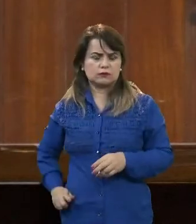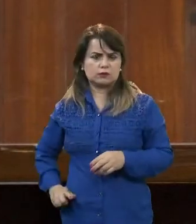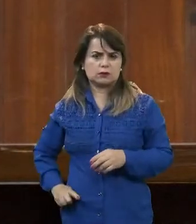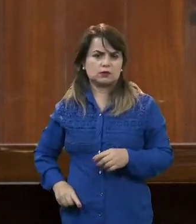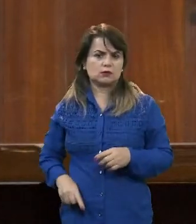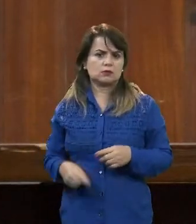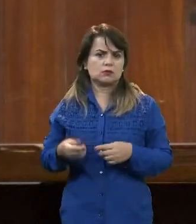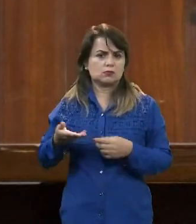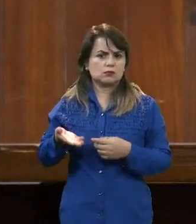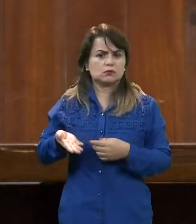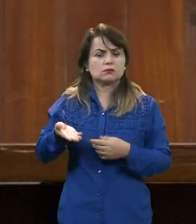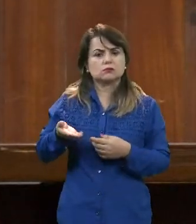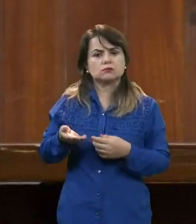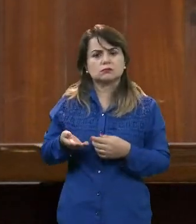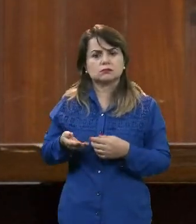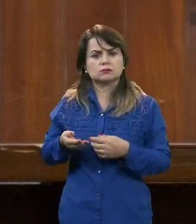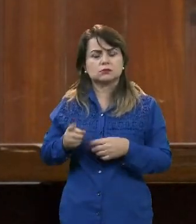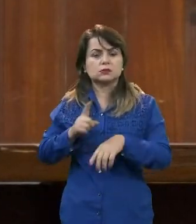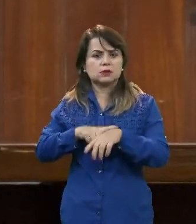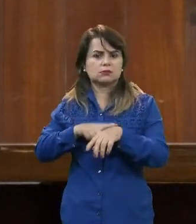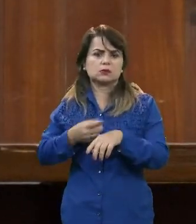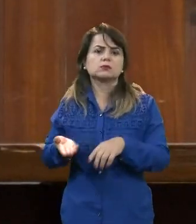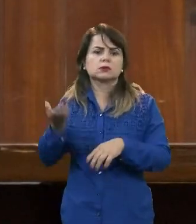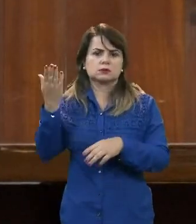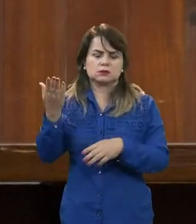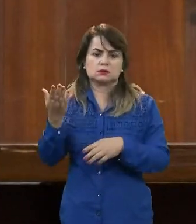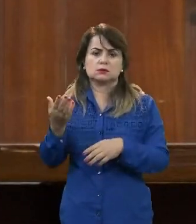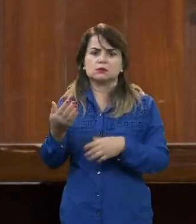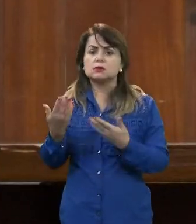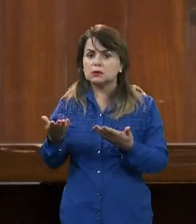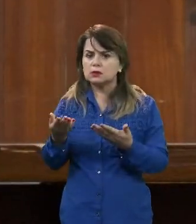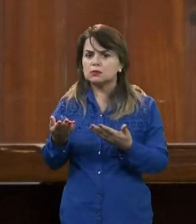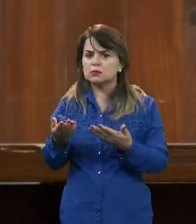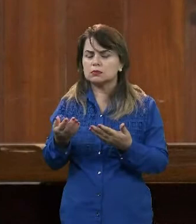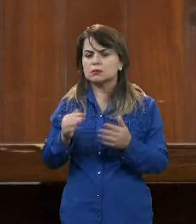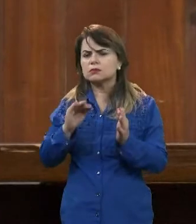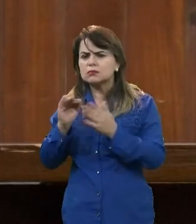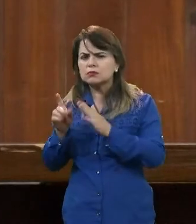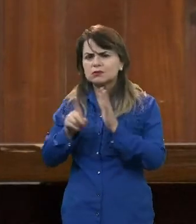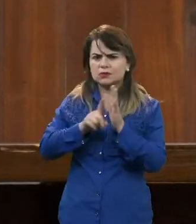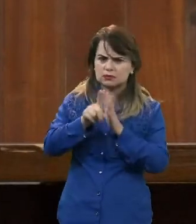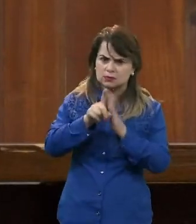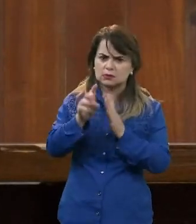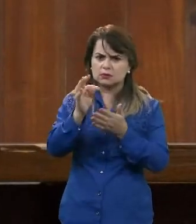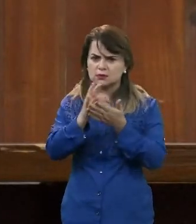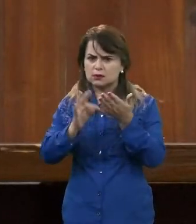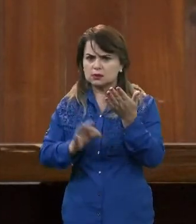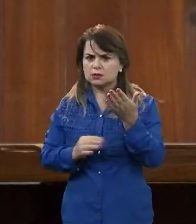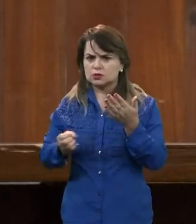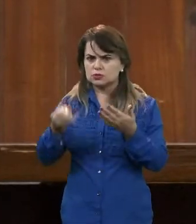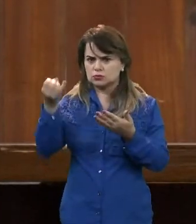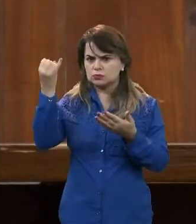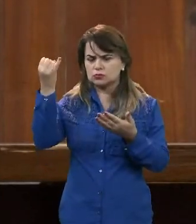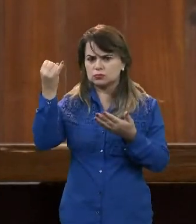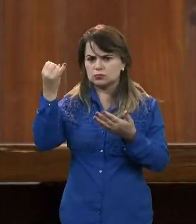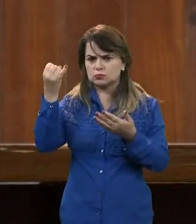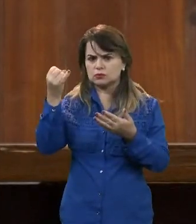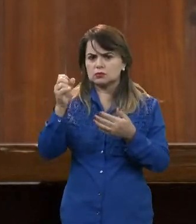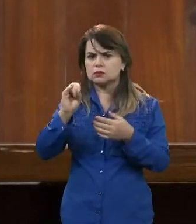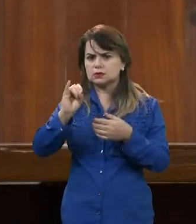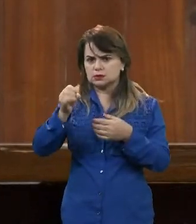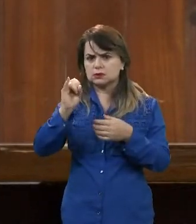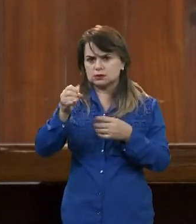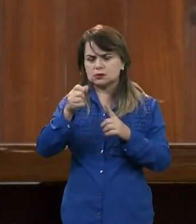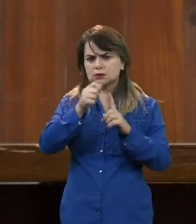cinco meses de carências incidiria taxa de juros? Eles, sim, eles estão compostos nas próximas parcelas do 115,